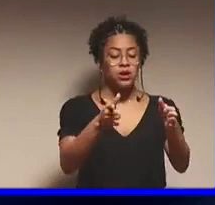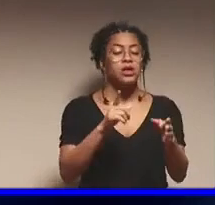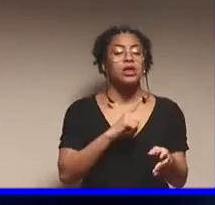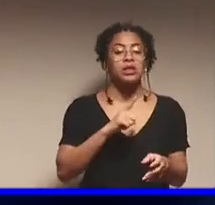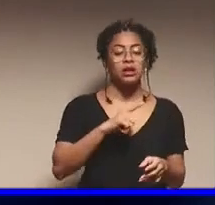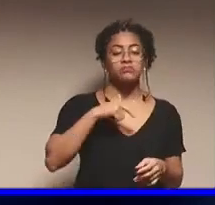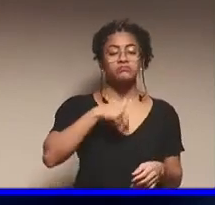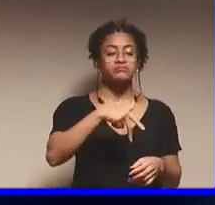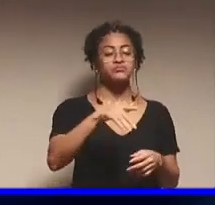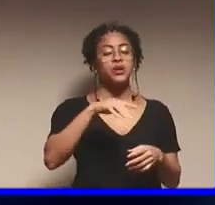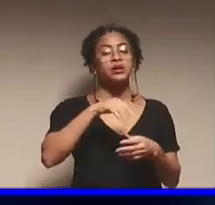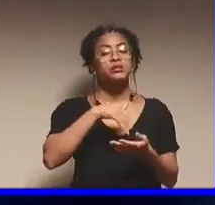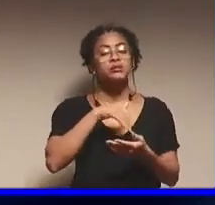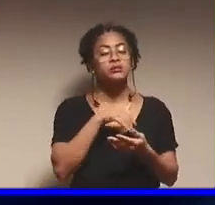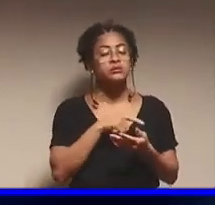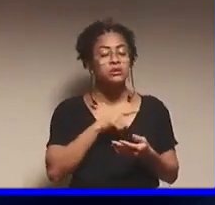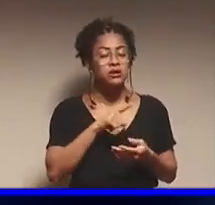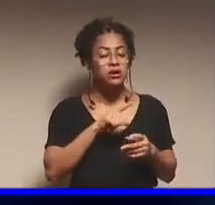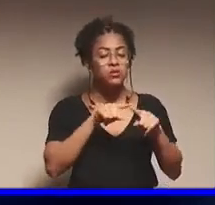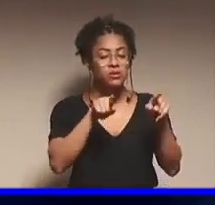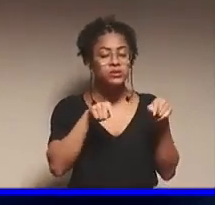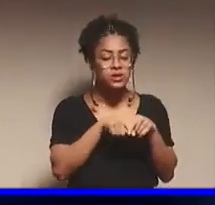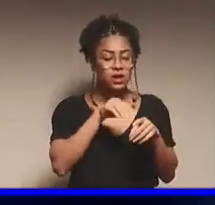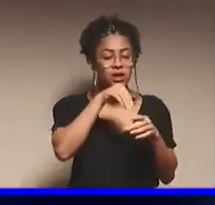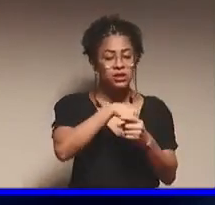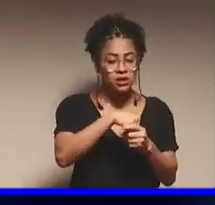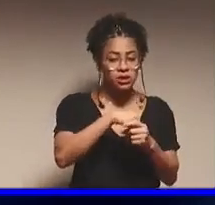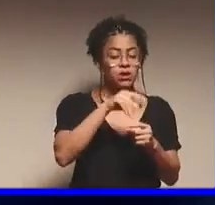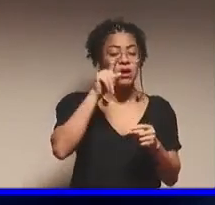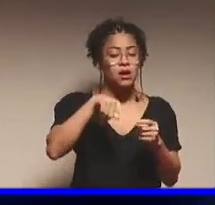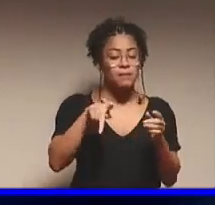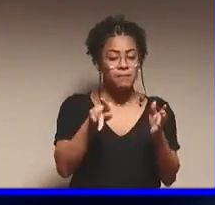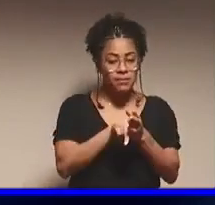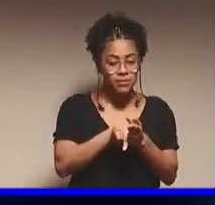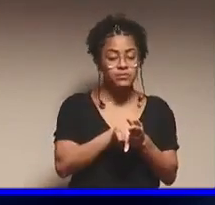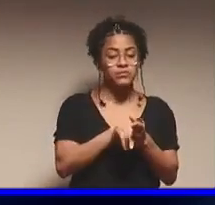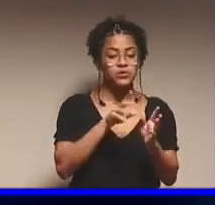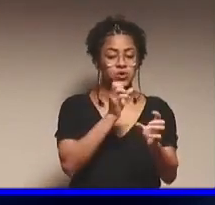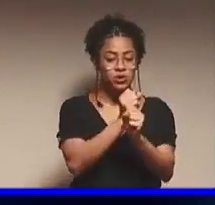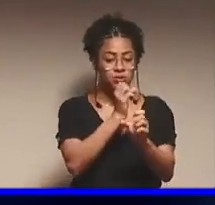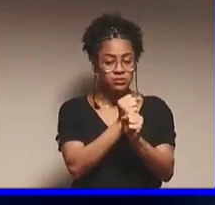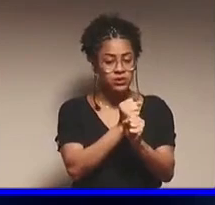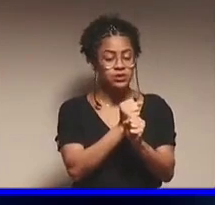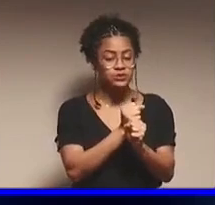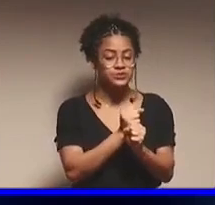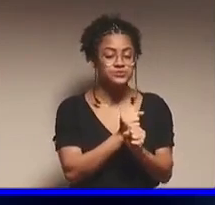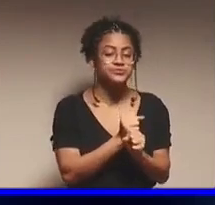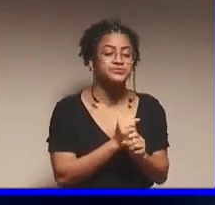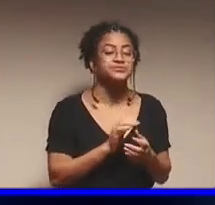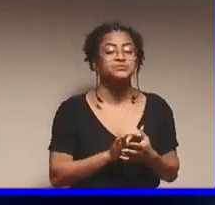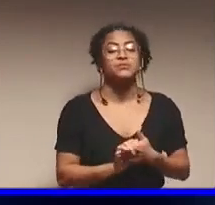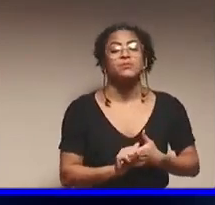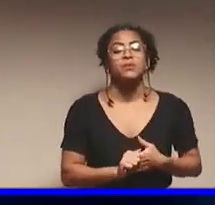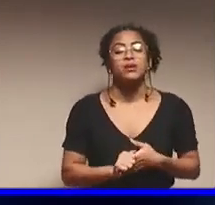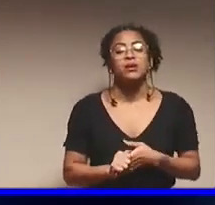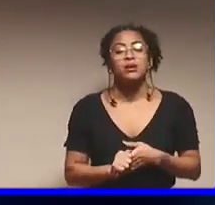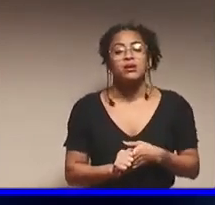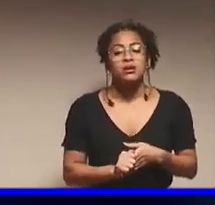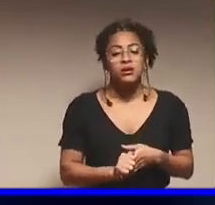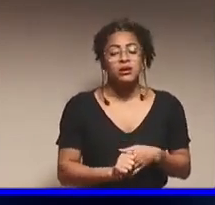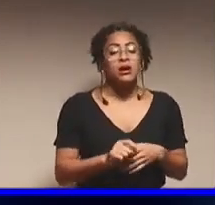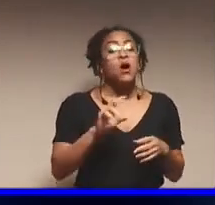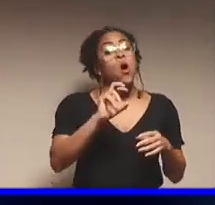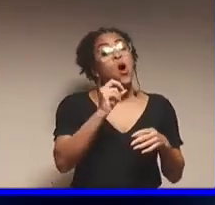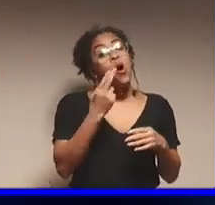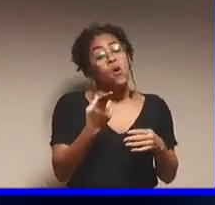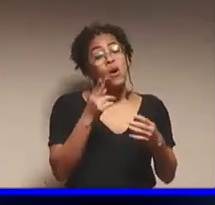no escritório de contabilidade, como esse nome é utilizado até hoje, escritório de contabilidade, ou ficava no final de um